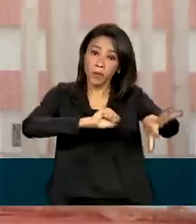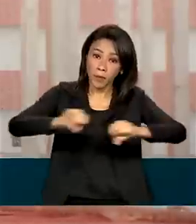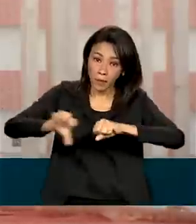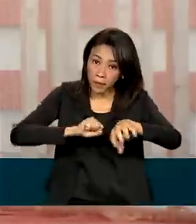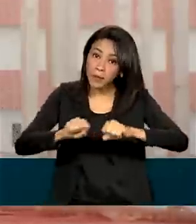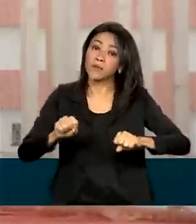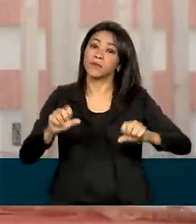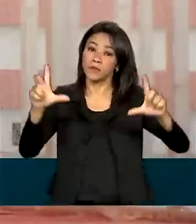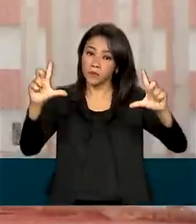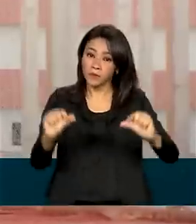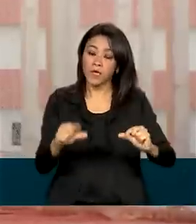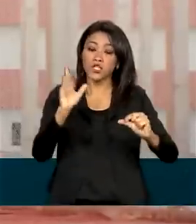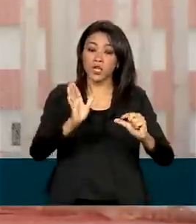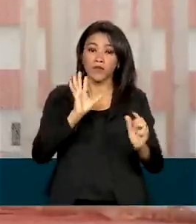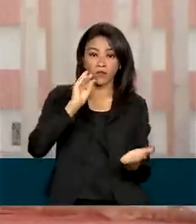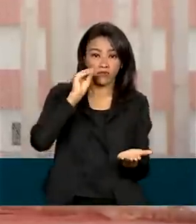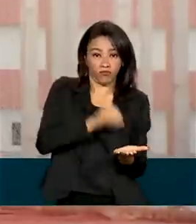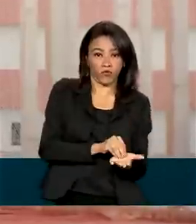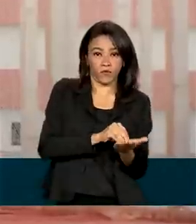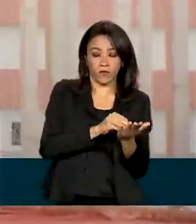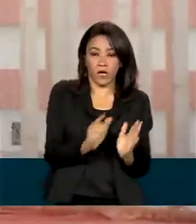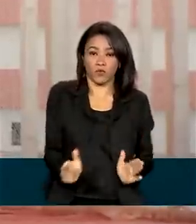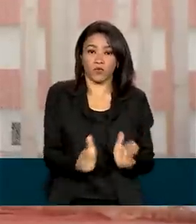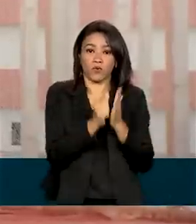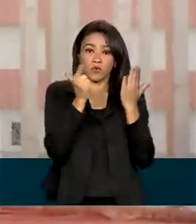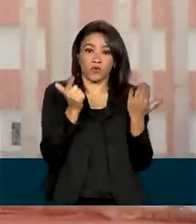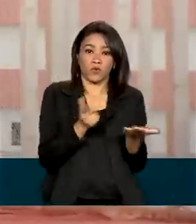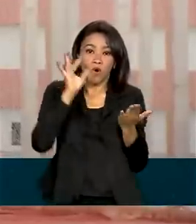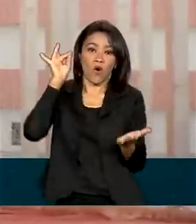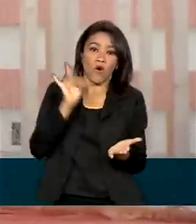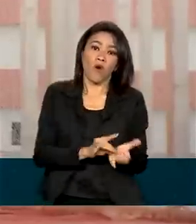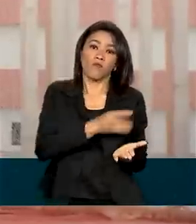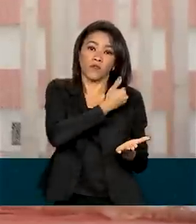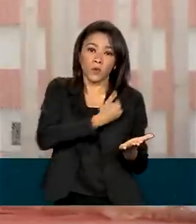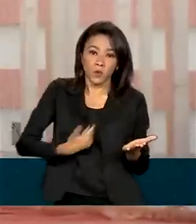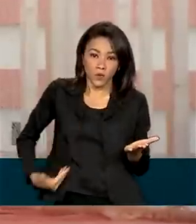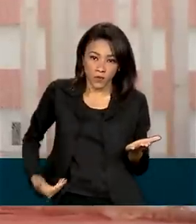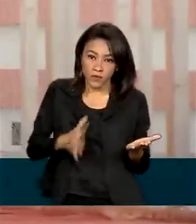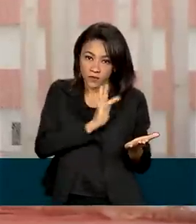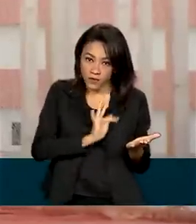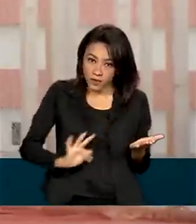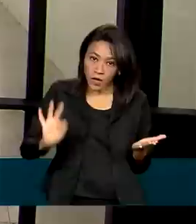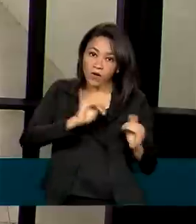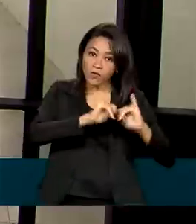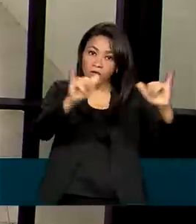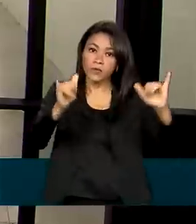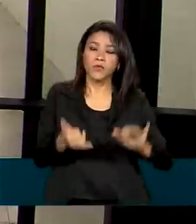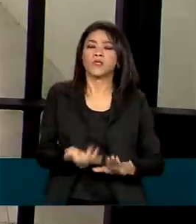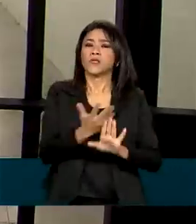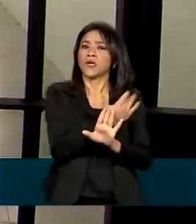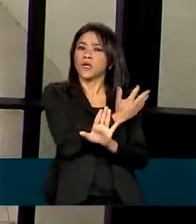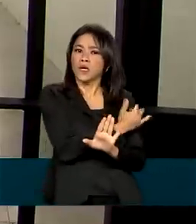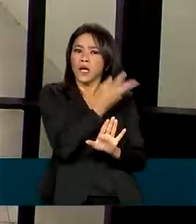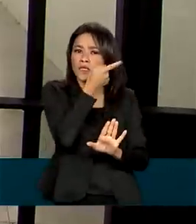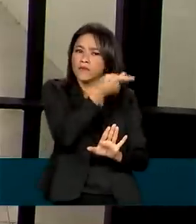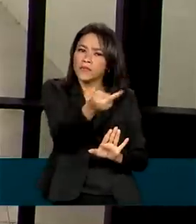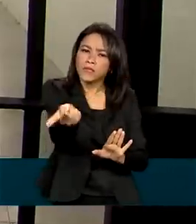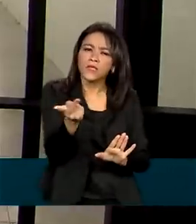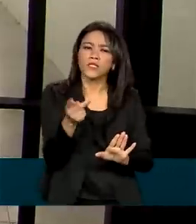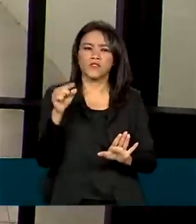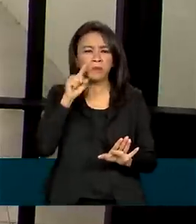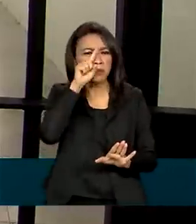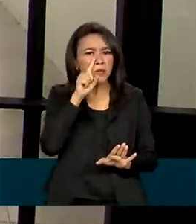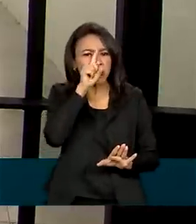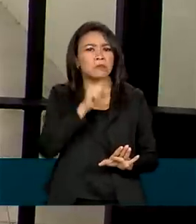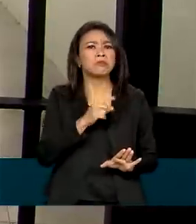no Diário Oficial da União. Além de acabar com a suspensão das visitas, que foi num período crítico da Covid em todo